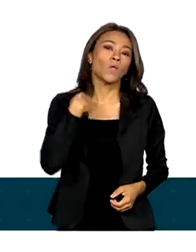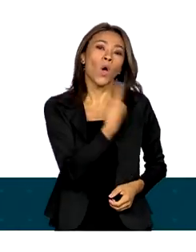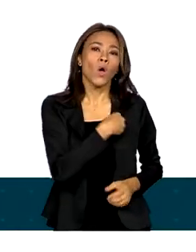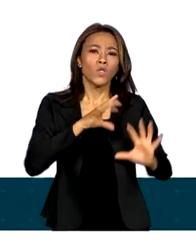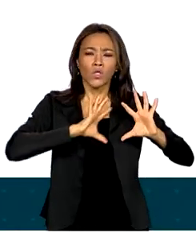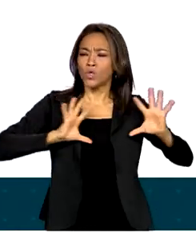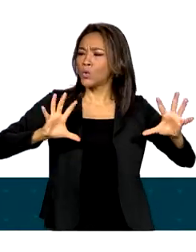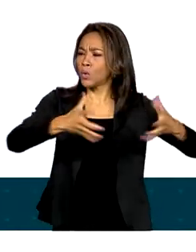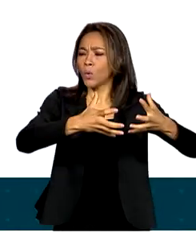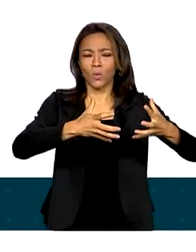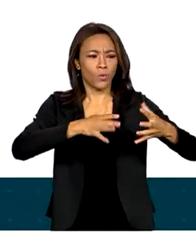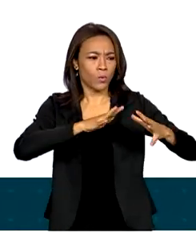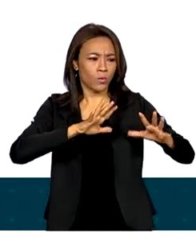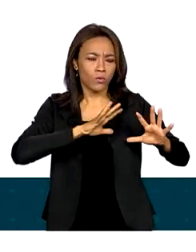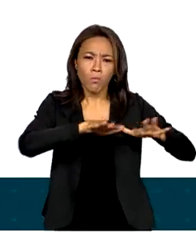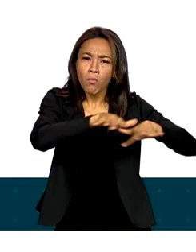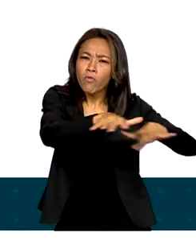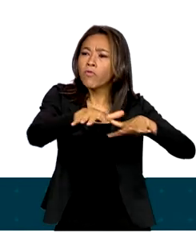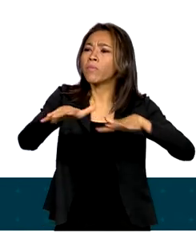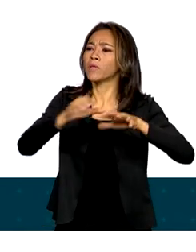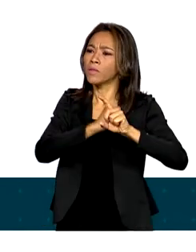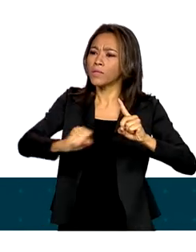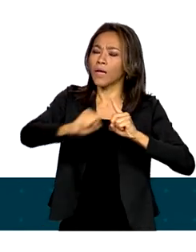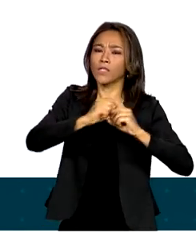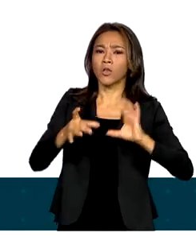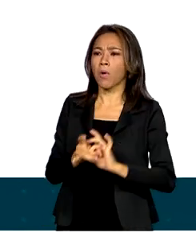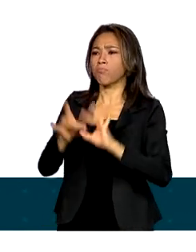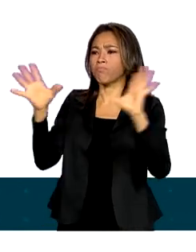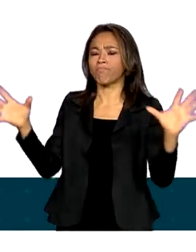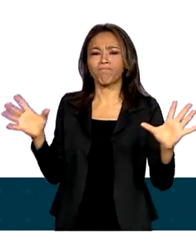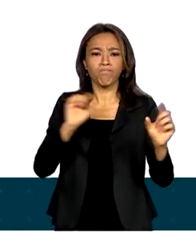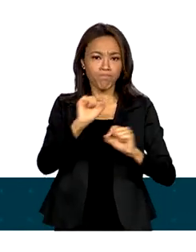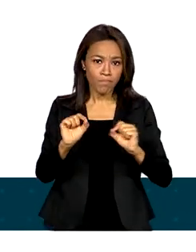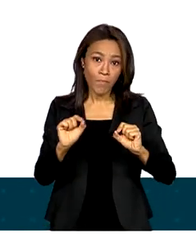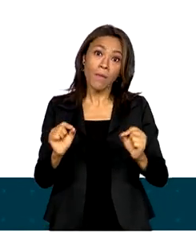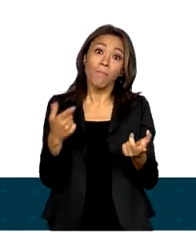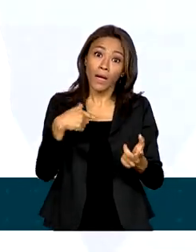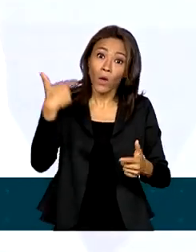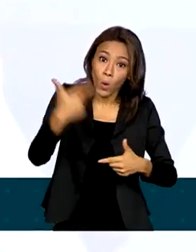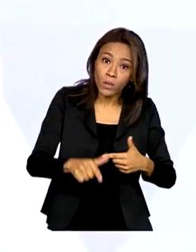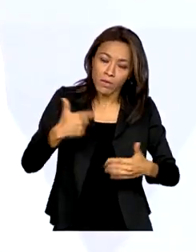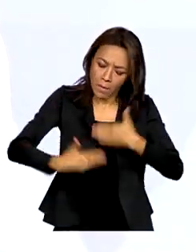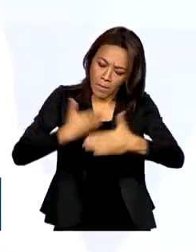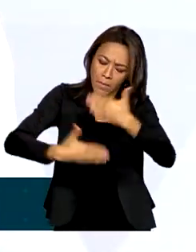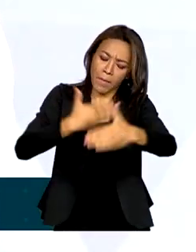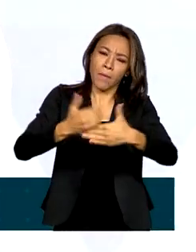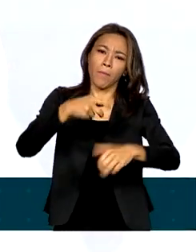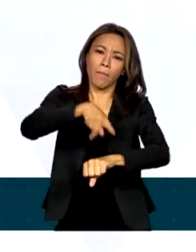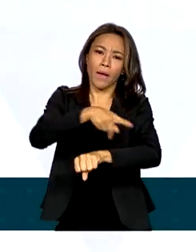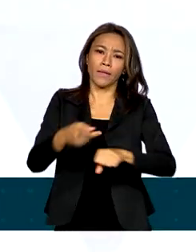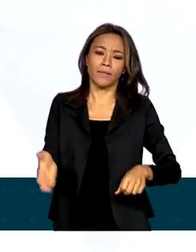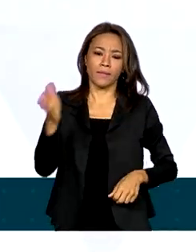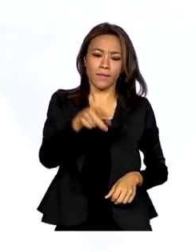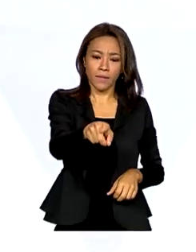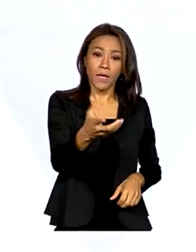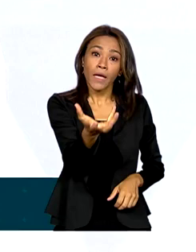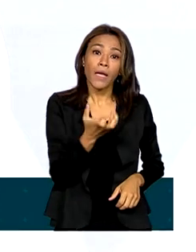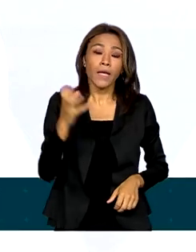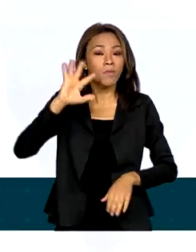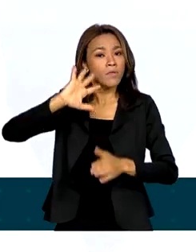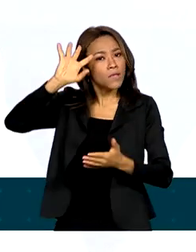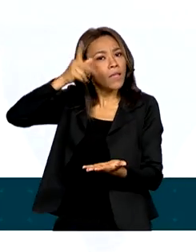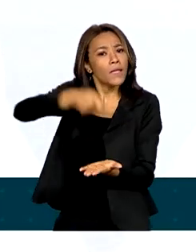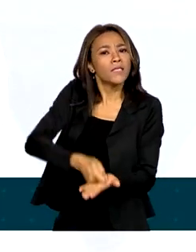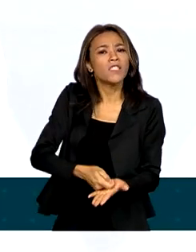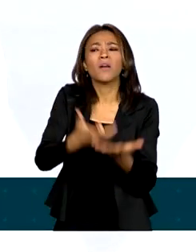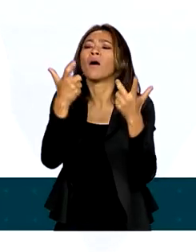aqui presentes estamos à disposição para reconstruir o nosso país. Queremos decidir para